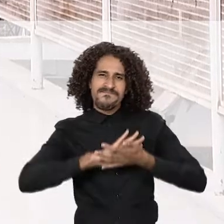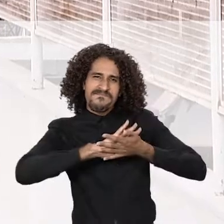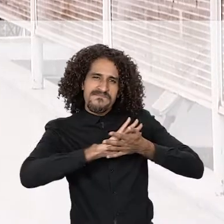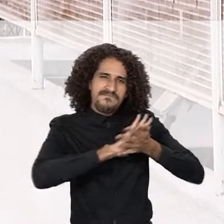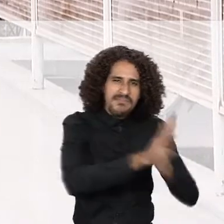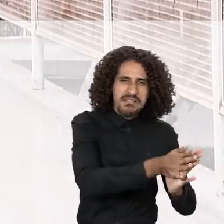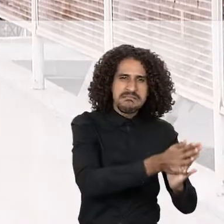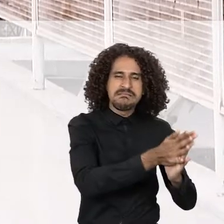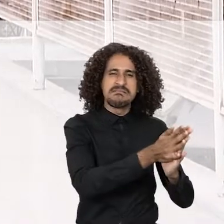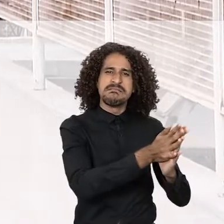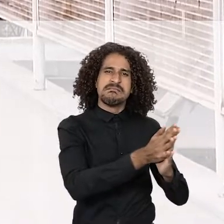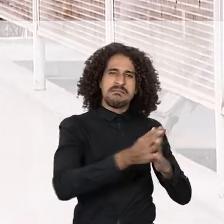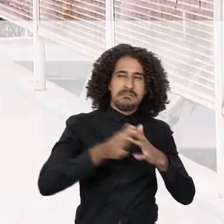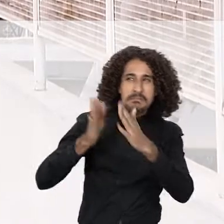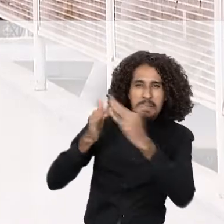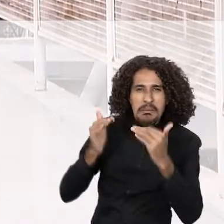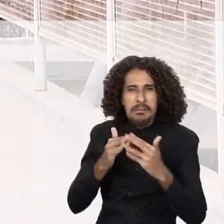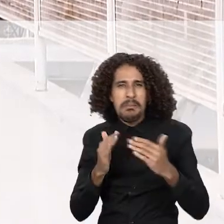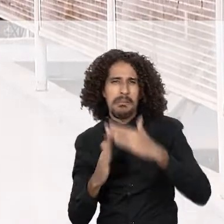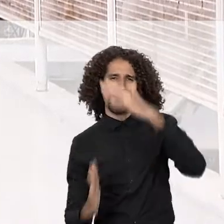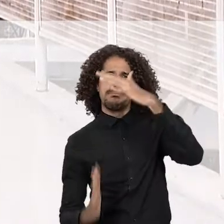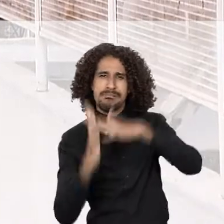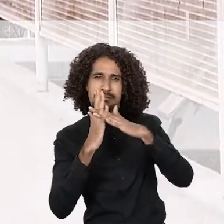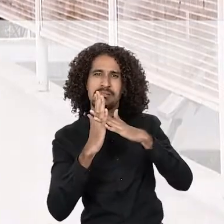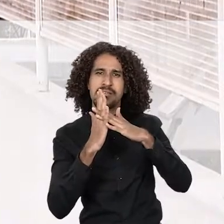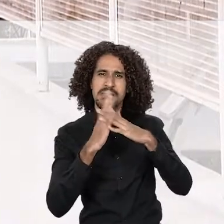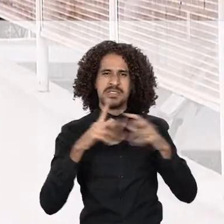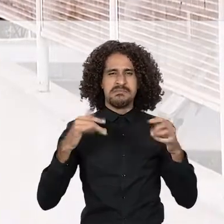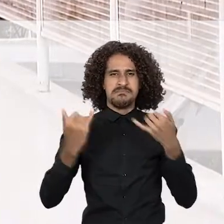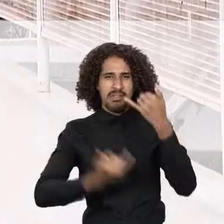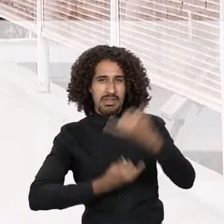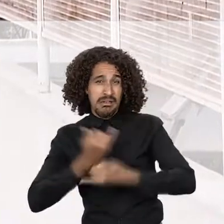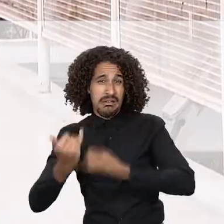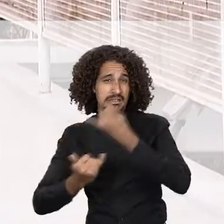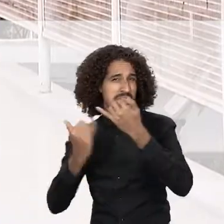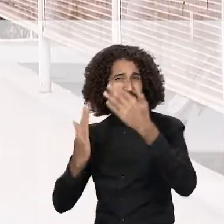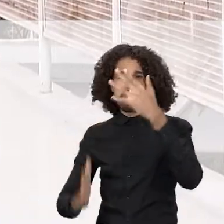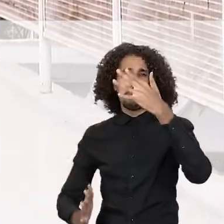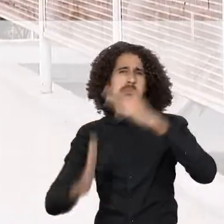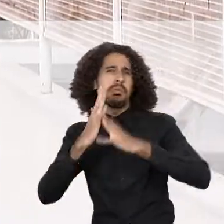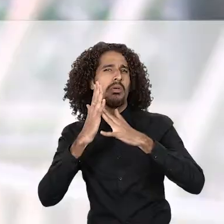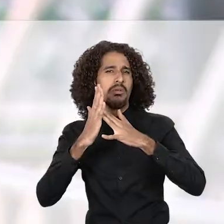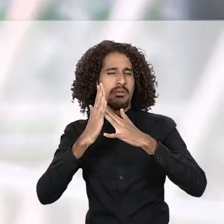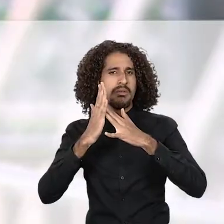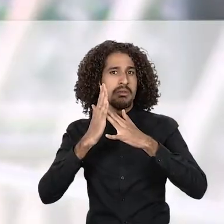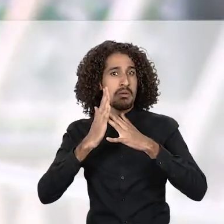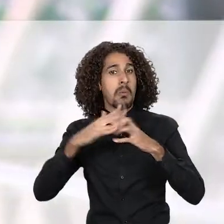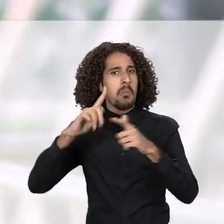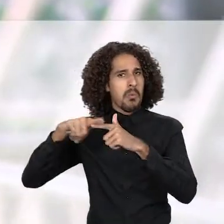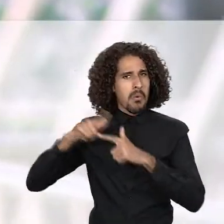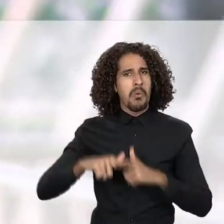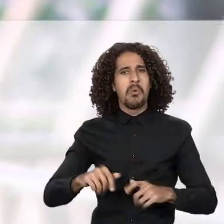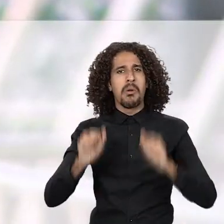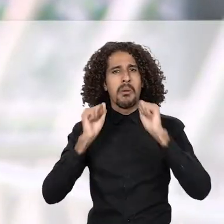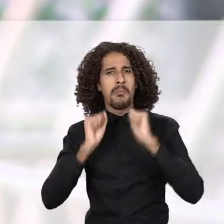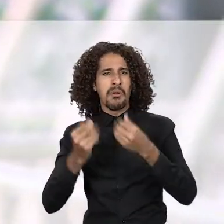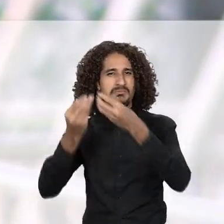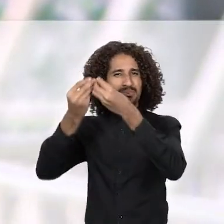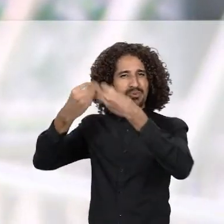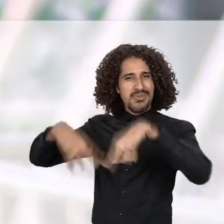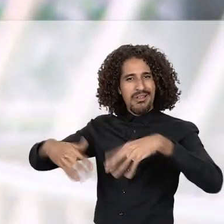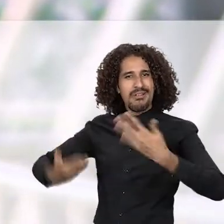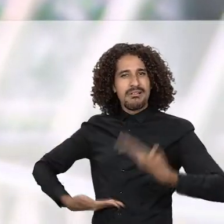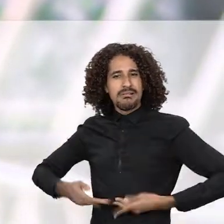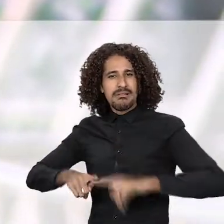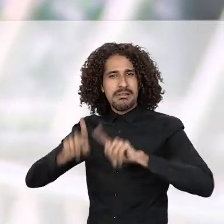Humilhações, abusos, cobranças excessivas, brincadeiras que passam dos nemites. Situações que podem prejudicar